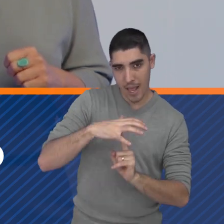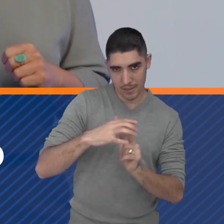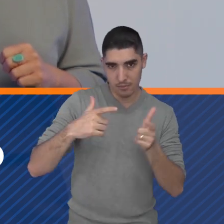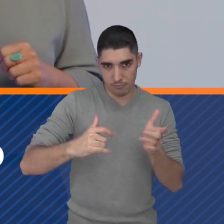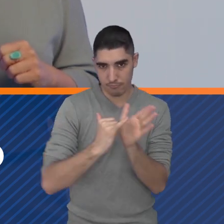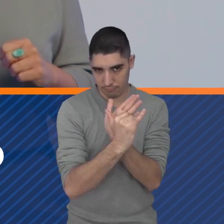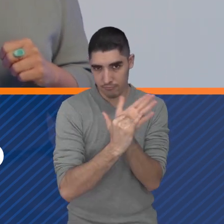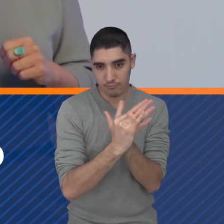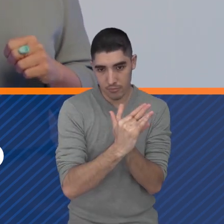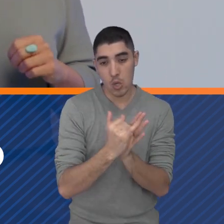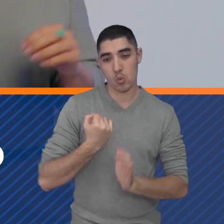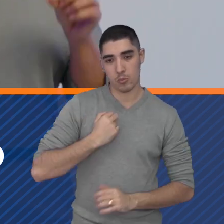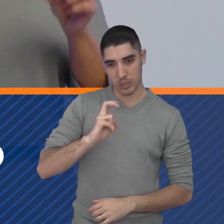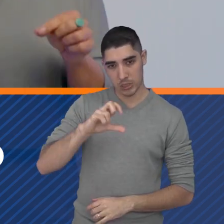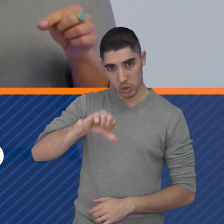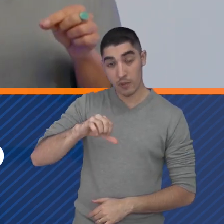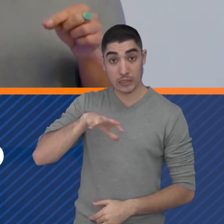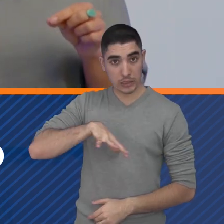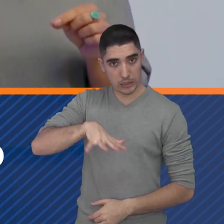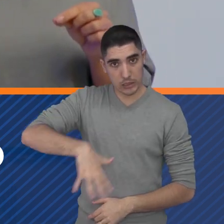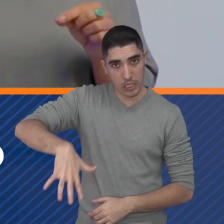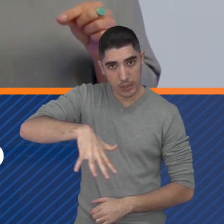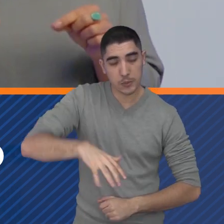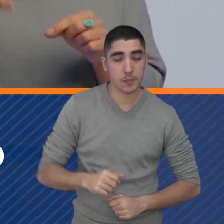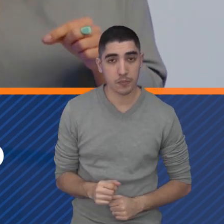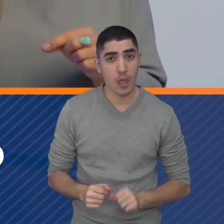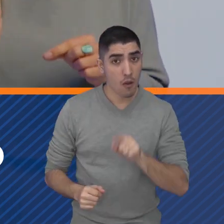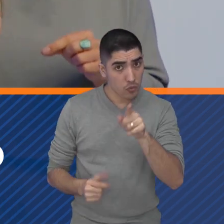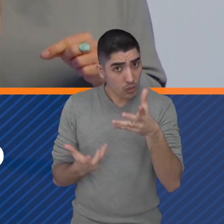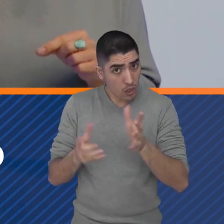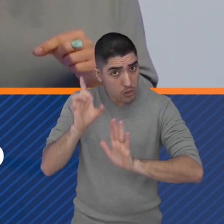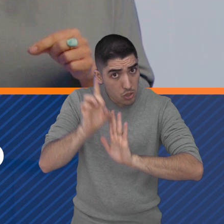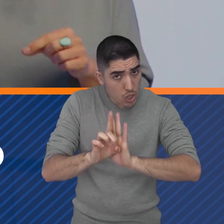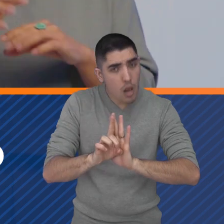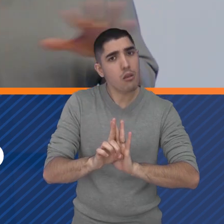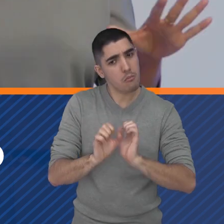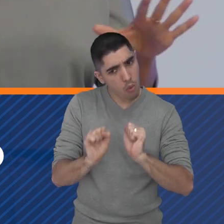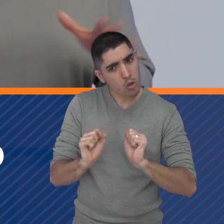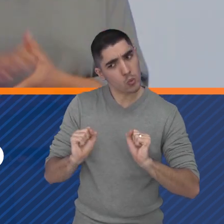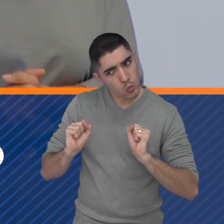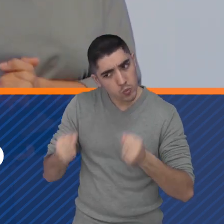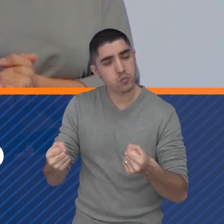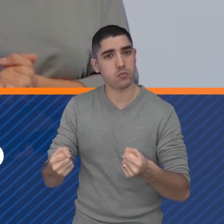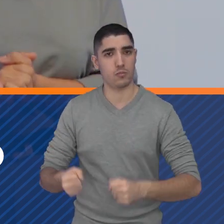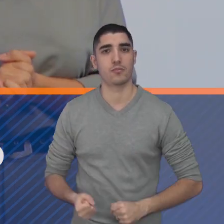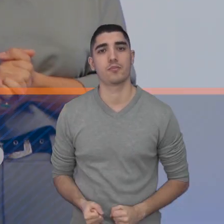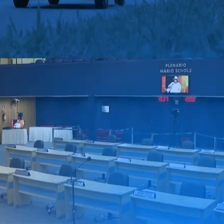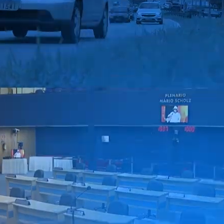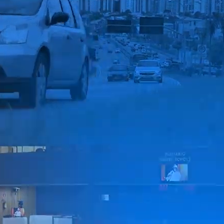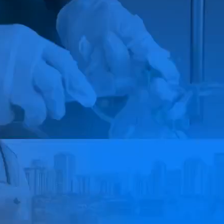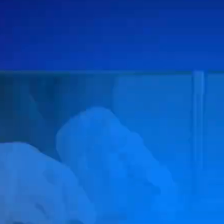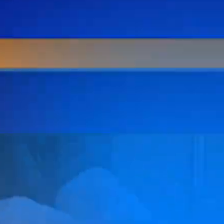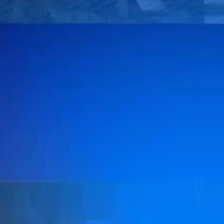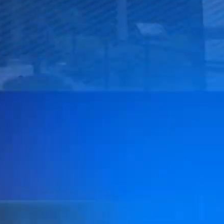Pena, número 59, no centro da cidade. Se esse é o direito, não deixe de lutar por ele.